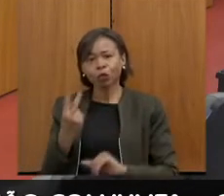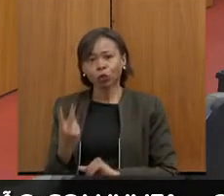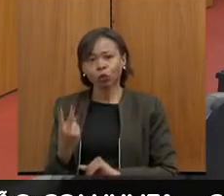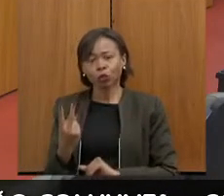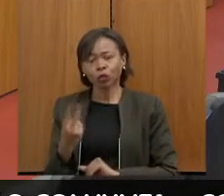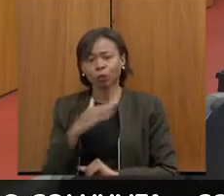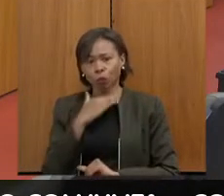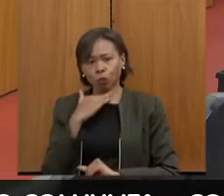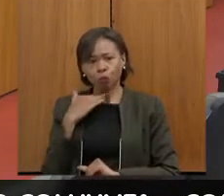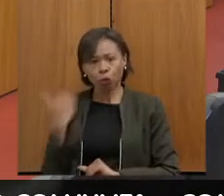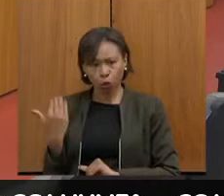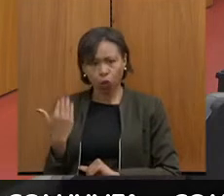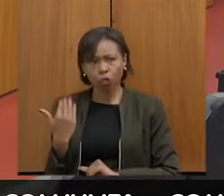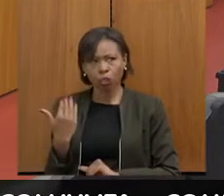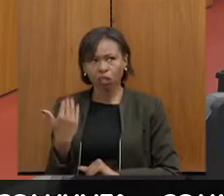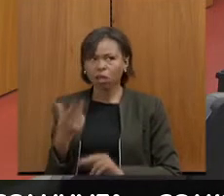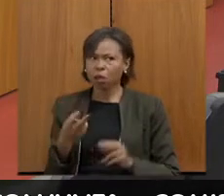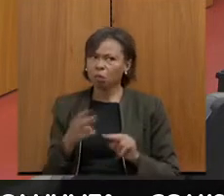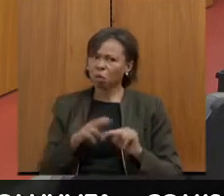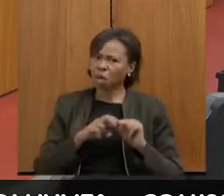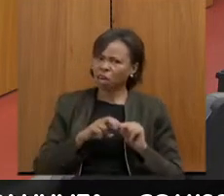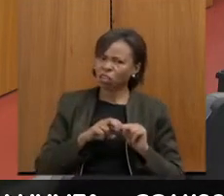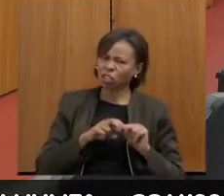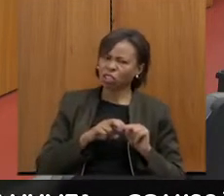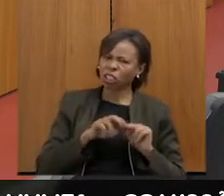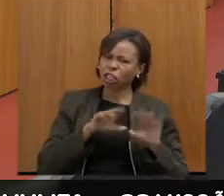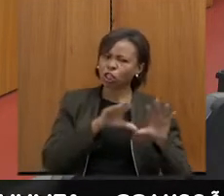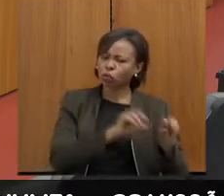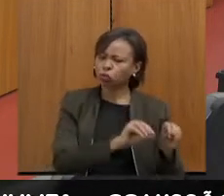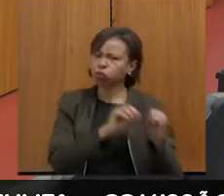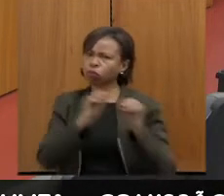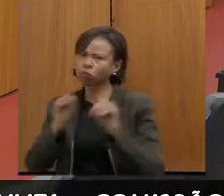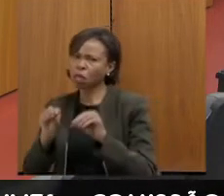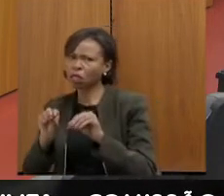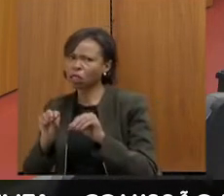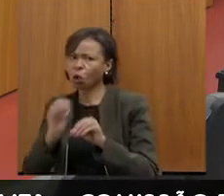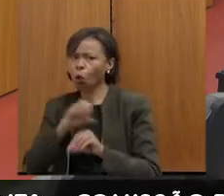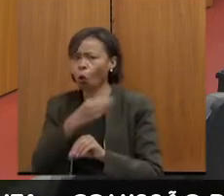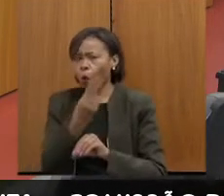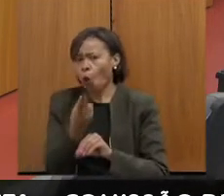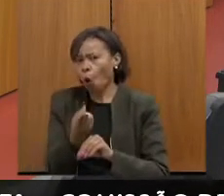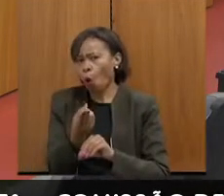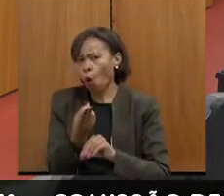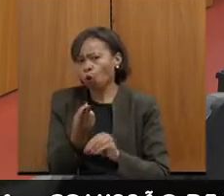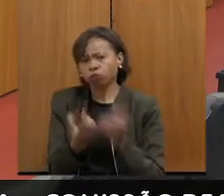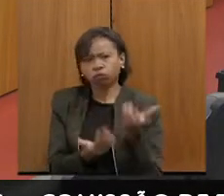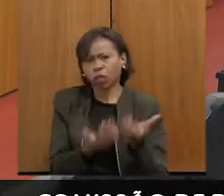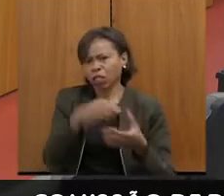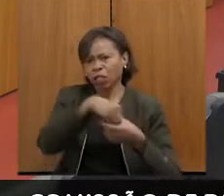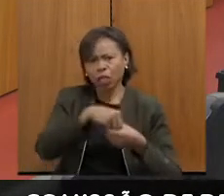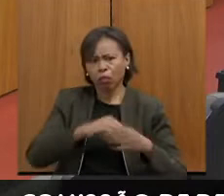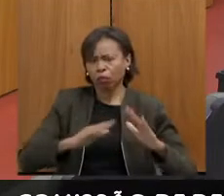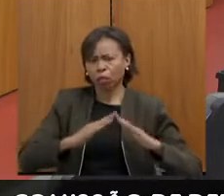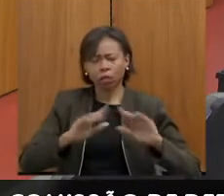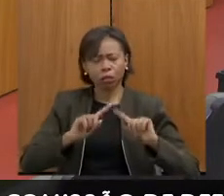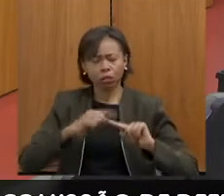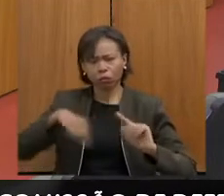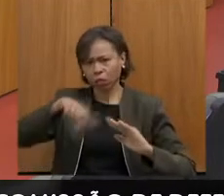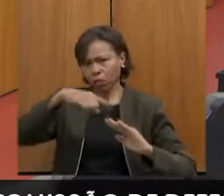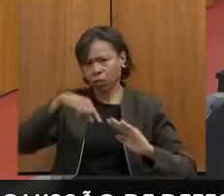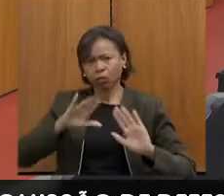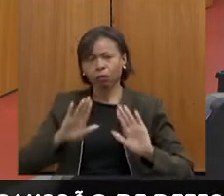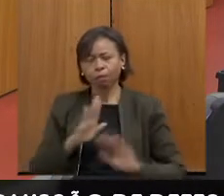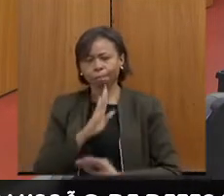questão de transferência, não sabe se tem a ver com questões passadas ou se foi ali na transferência mesmo. Vamos fazer um minuto de silêncio?